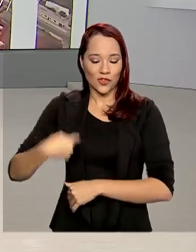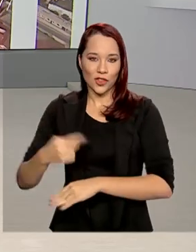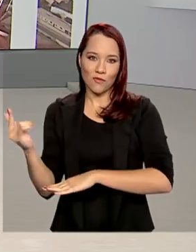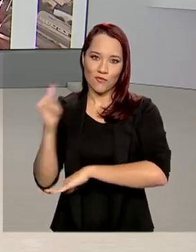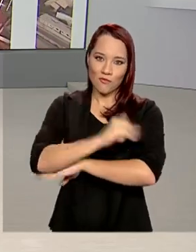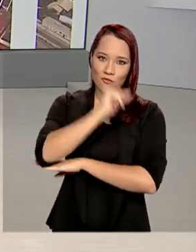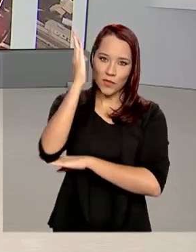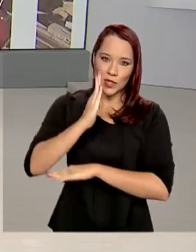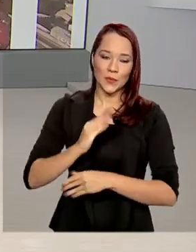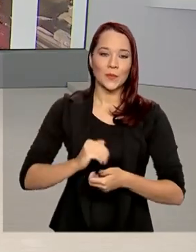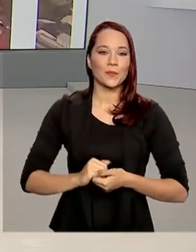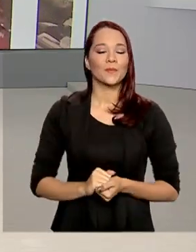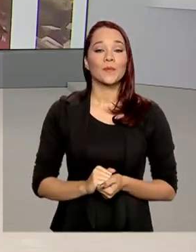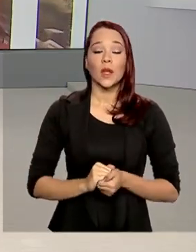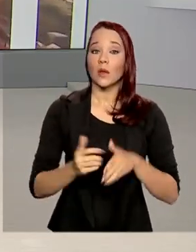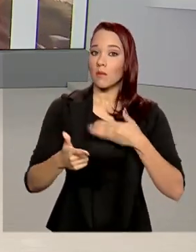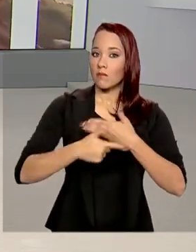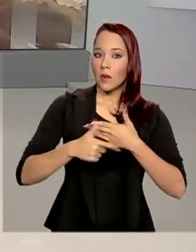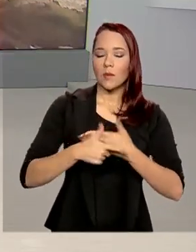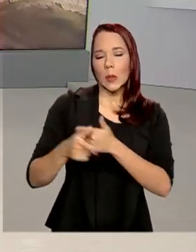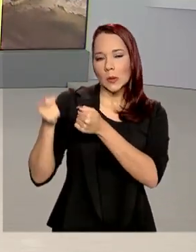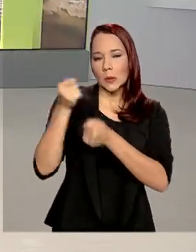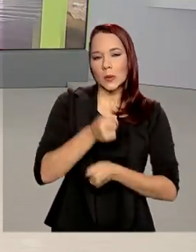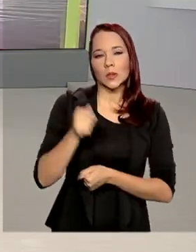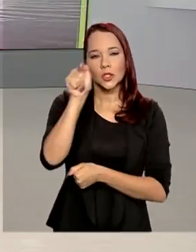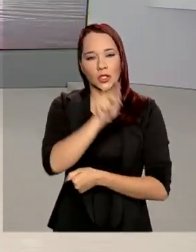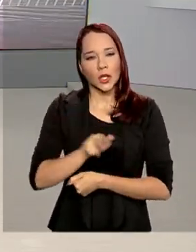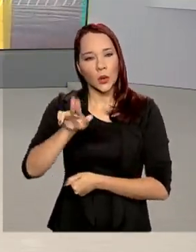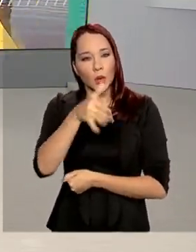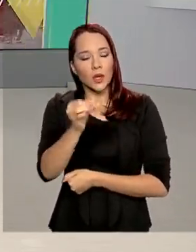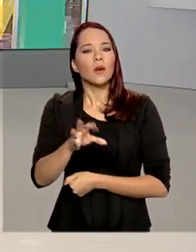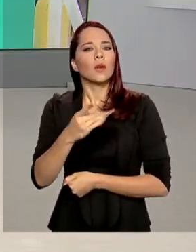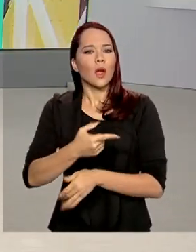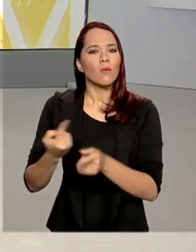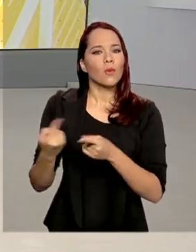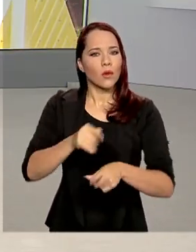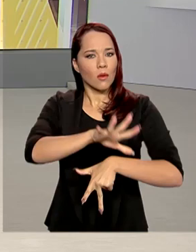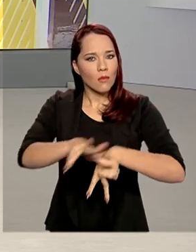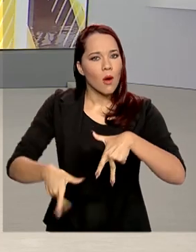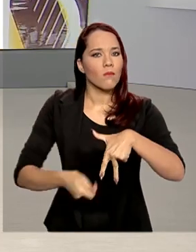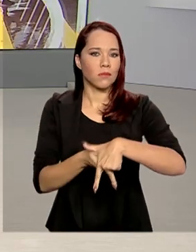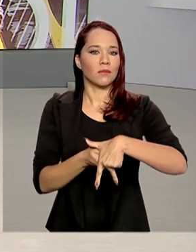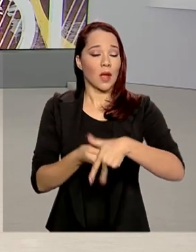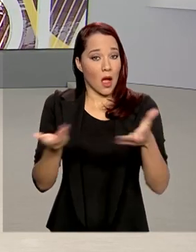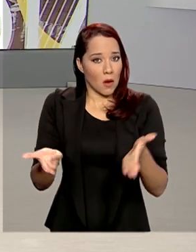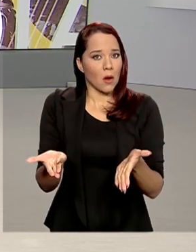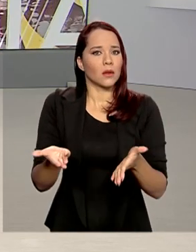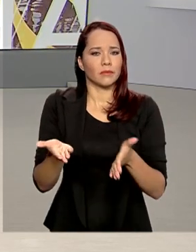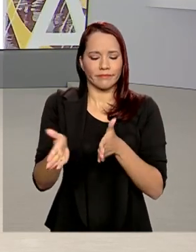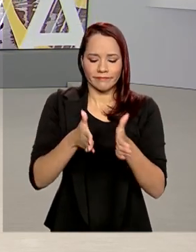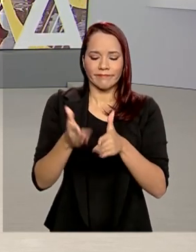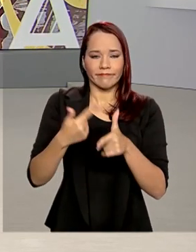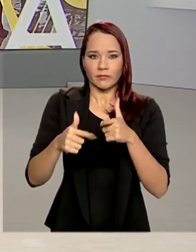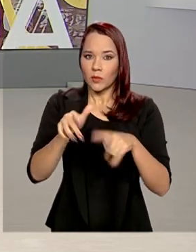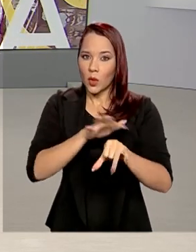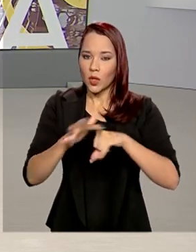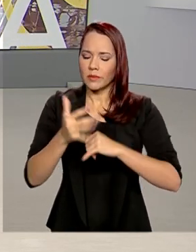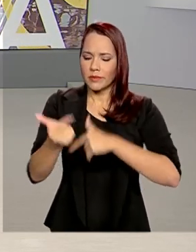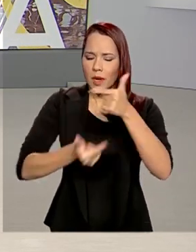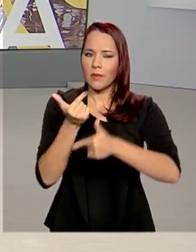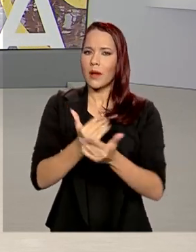Um dos papéis da Controladoria Geral da União é o combate à corrupção. E agora, diante da pandemia, esse trabalho vem sendo